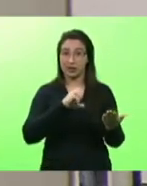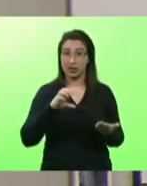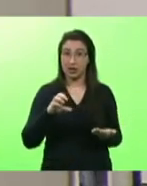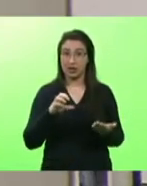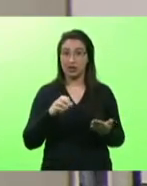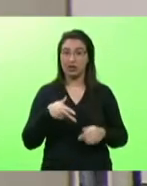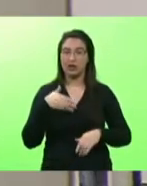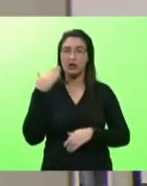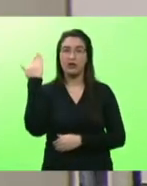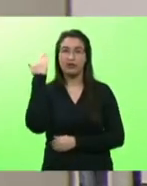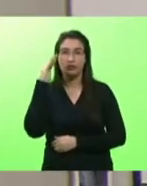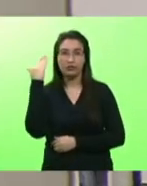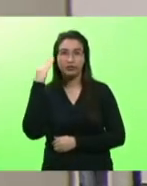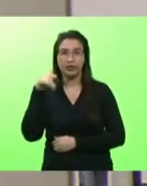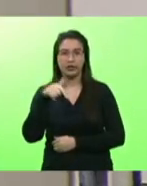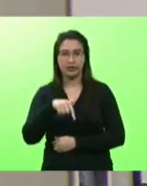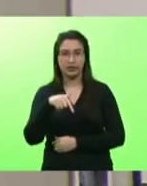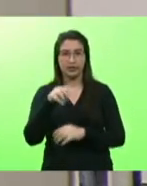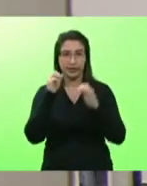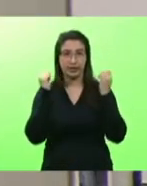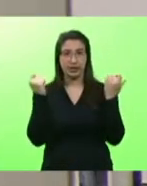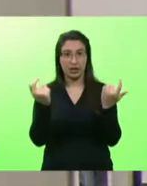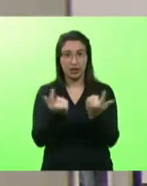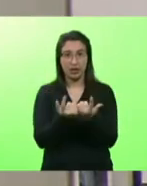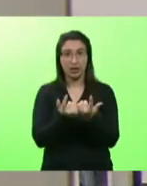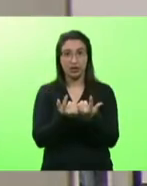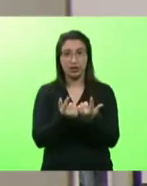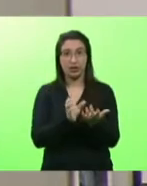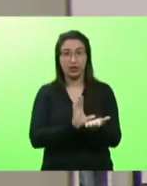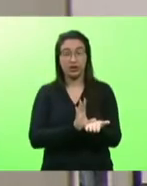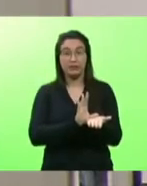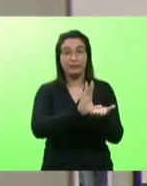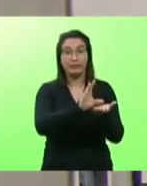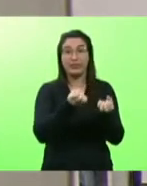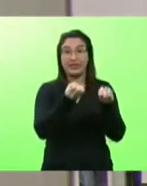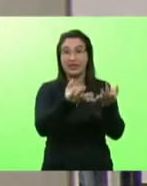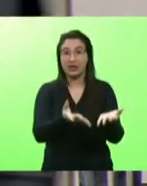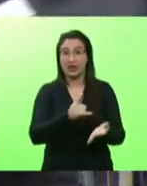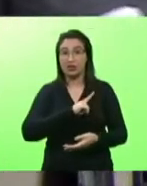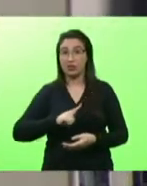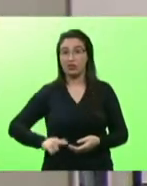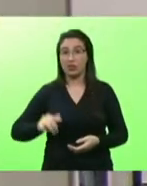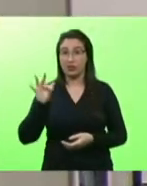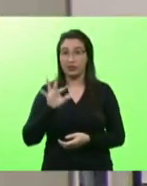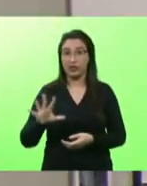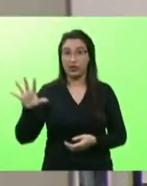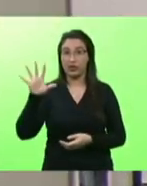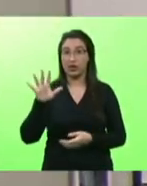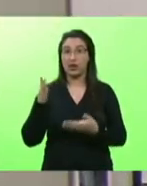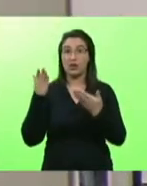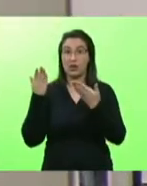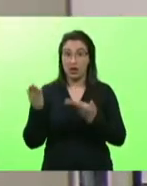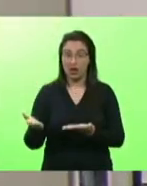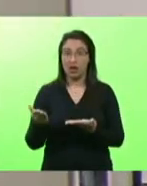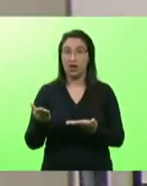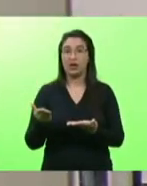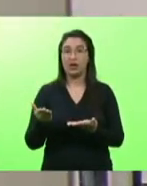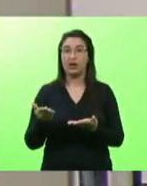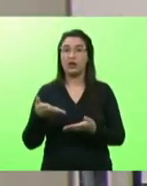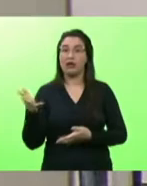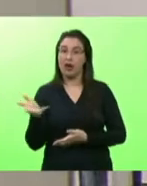entendimento desta casa oferece ao governo federal a oportunidade de realizar essas obras com mais